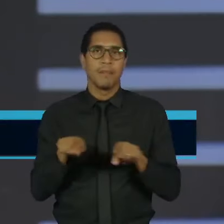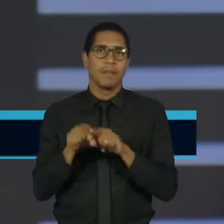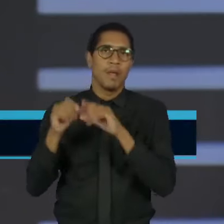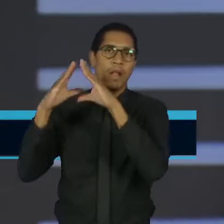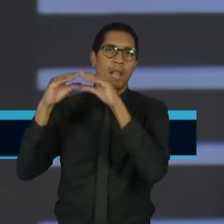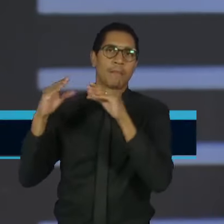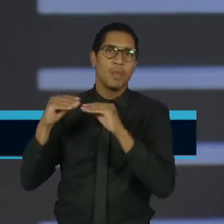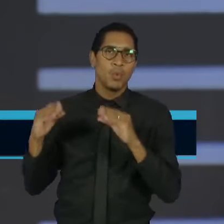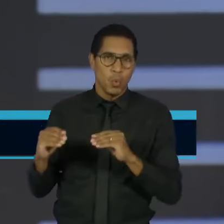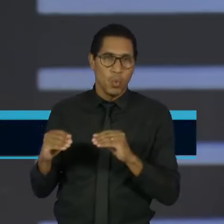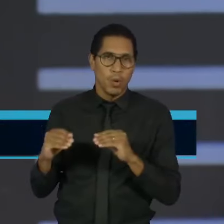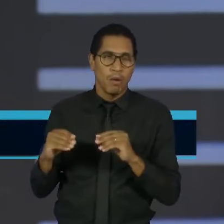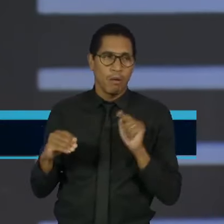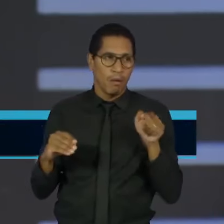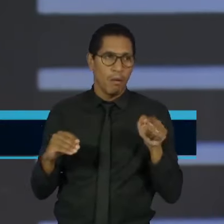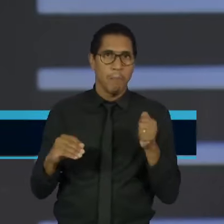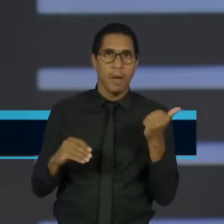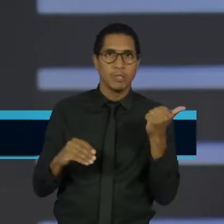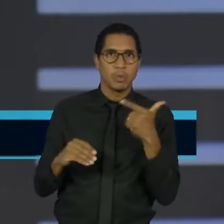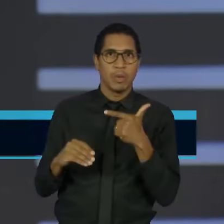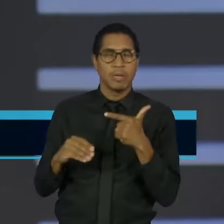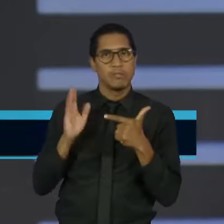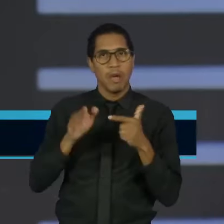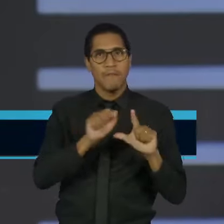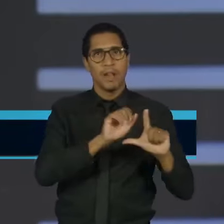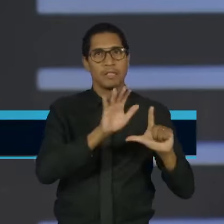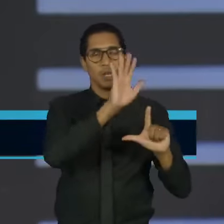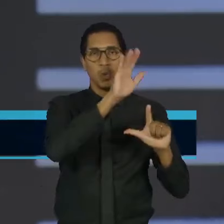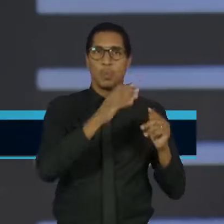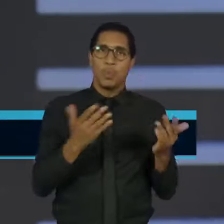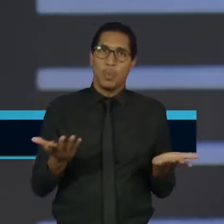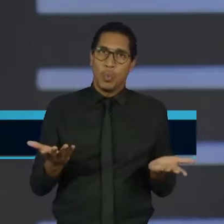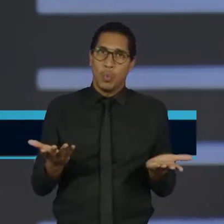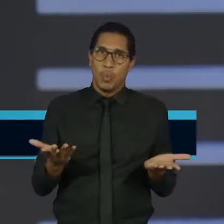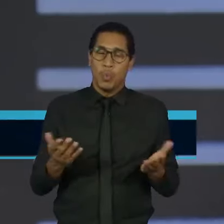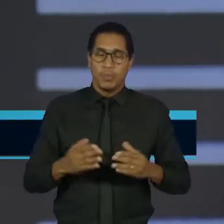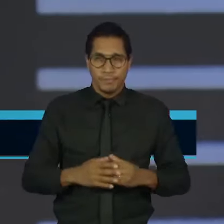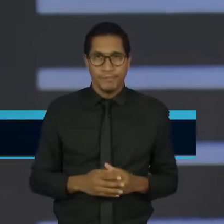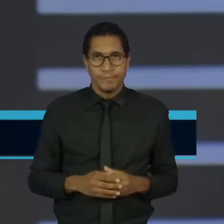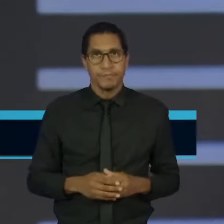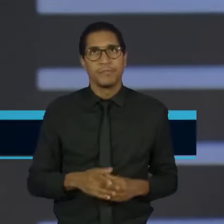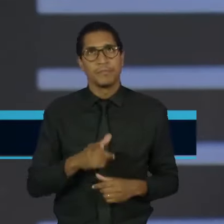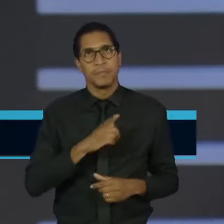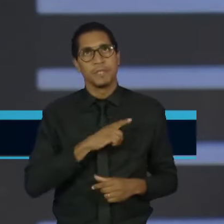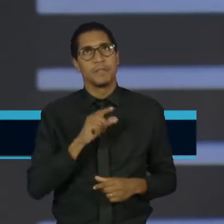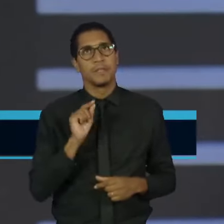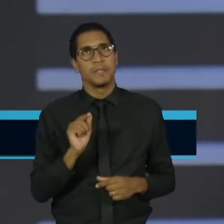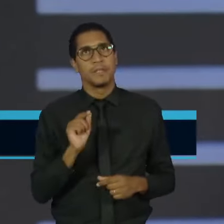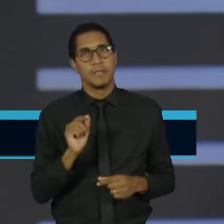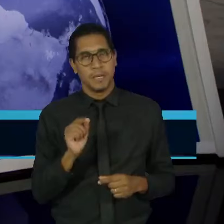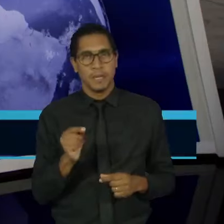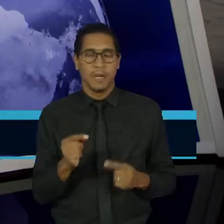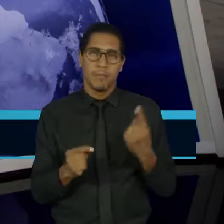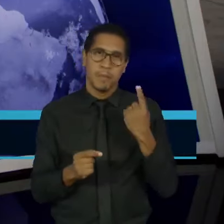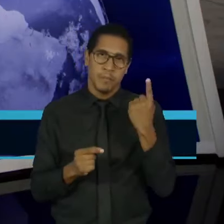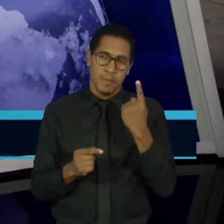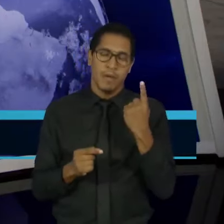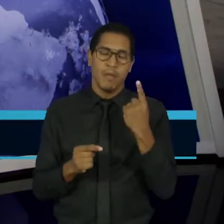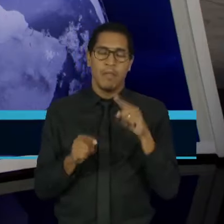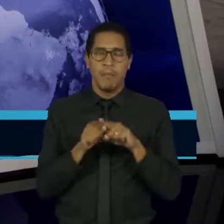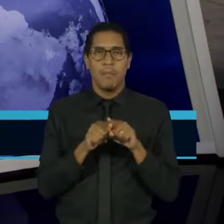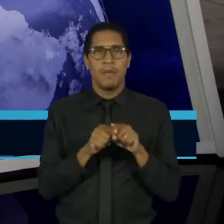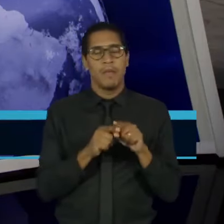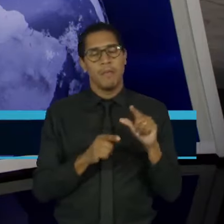Olha só, então o presidente Millet tem que negociar muito, a primeira manifestação geralmente é a menor, outras